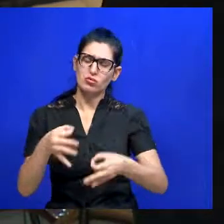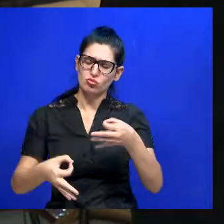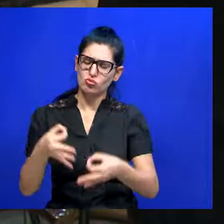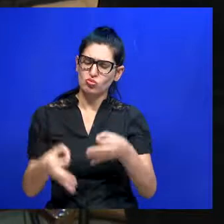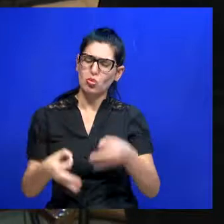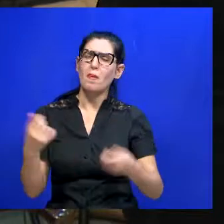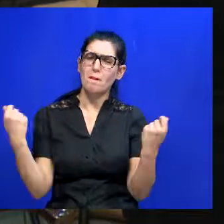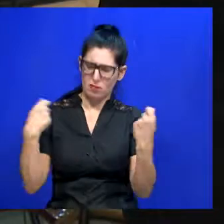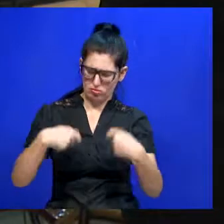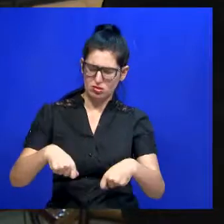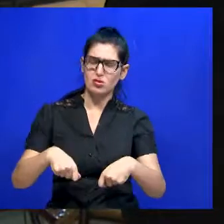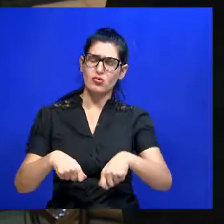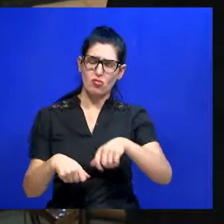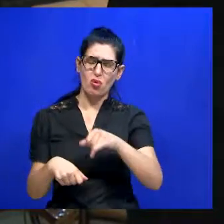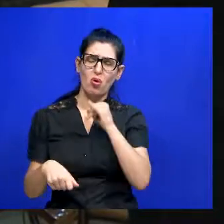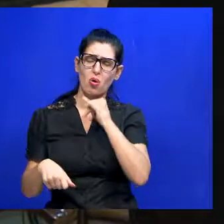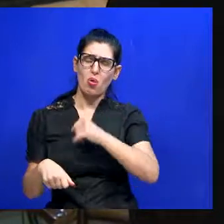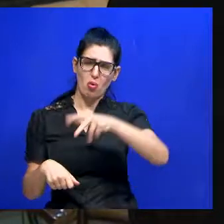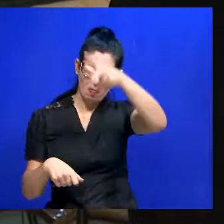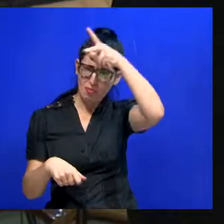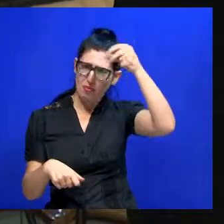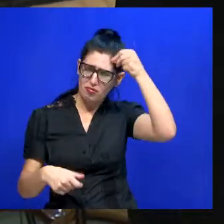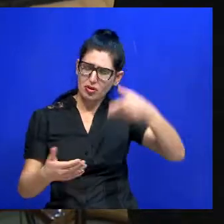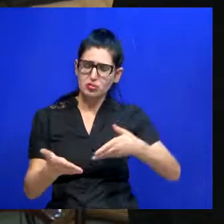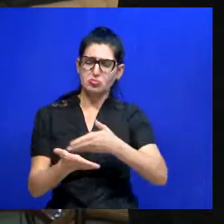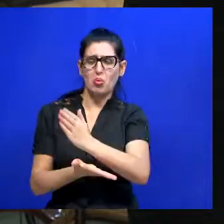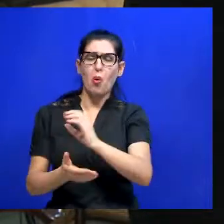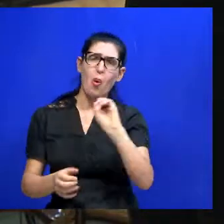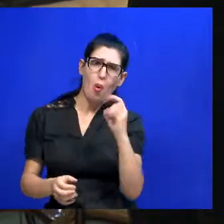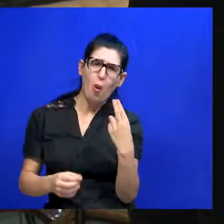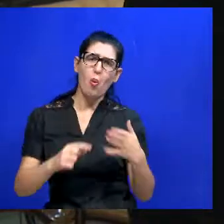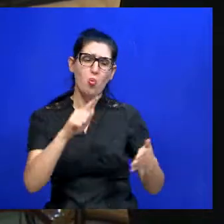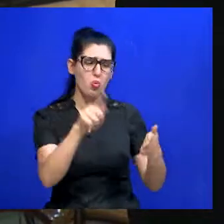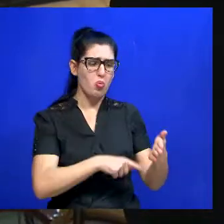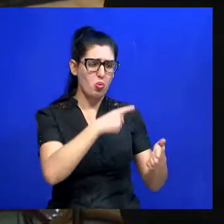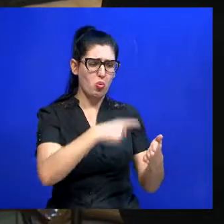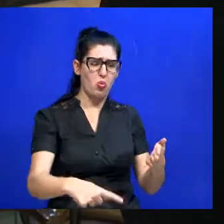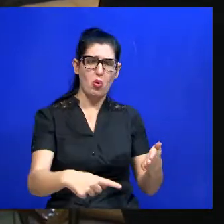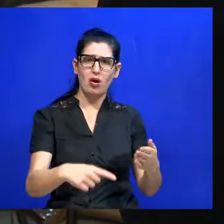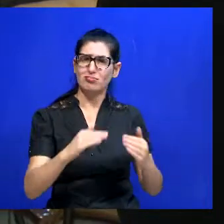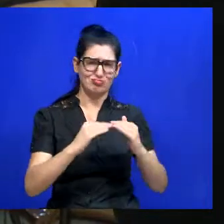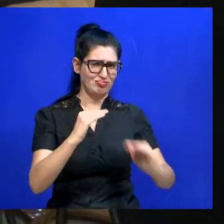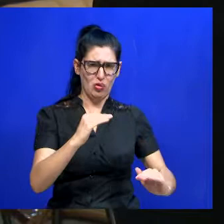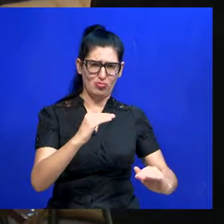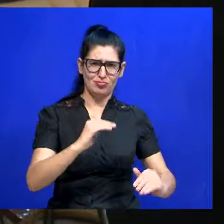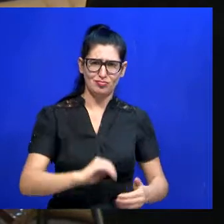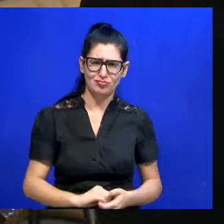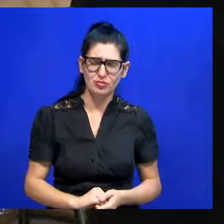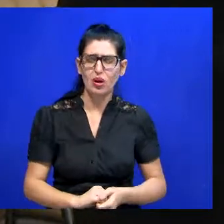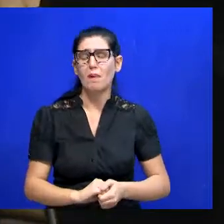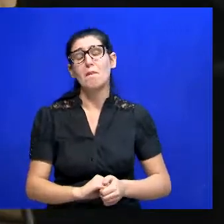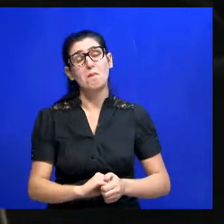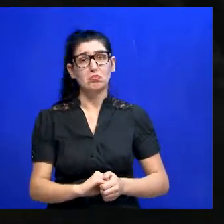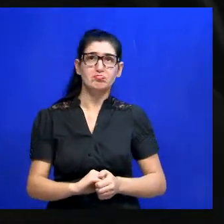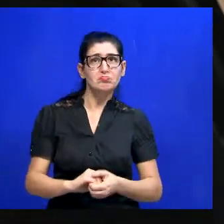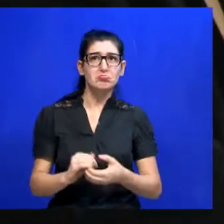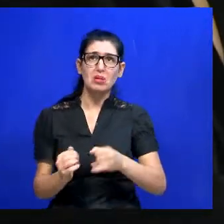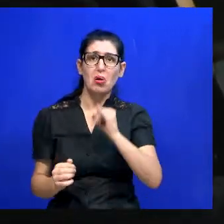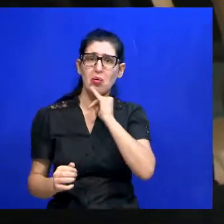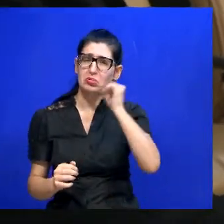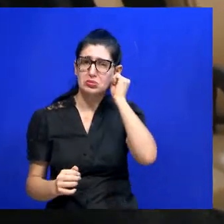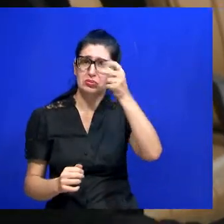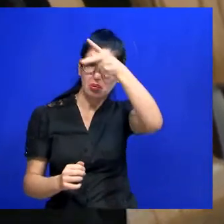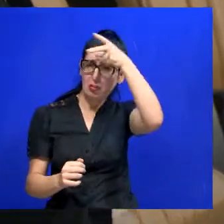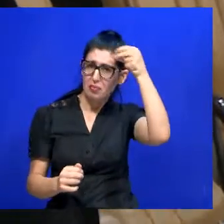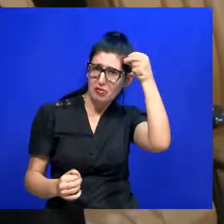possível o prefeito sancionar, você acha que pode haver um veto, como que você enxerga essa situação? Bom, o nosso prefeito, ele